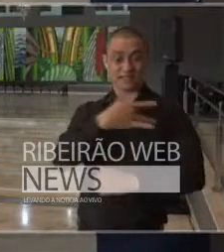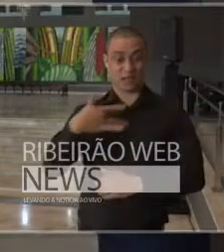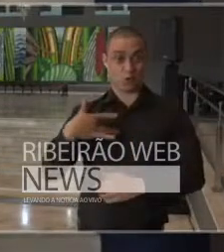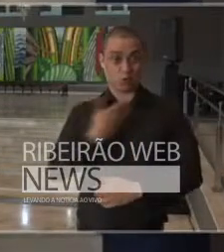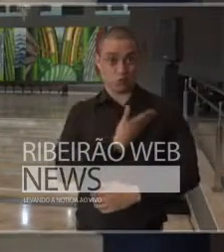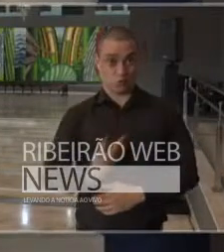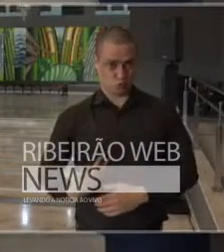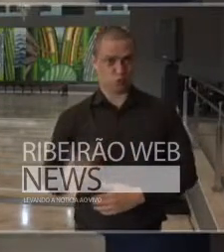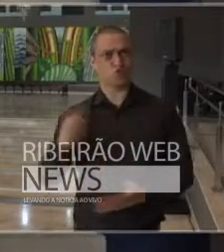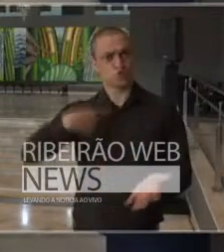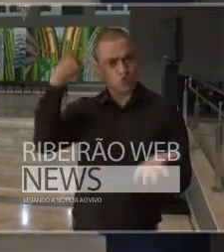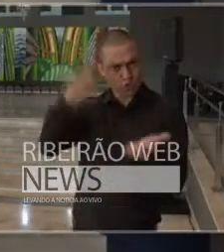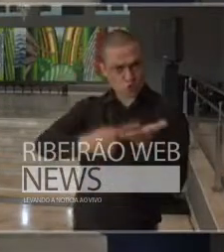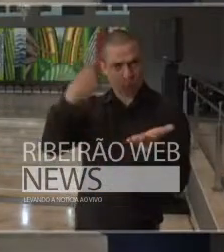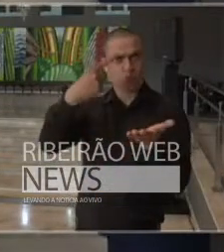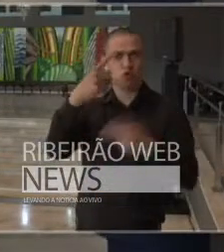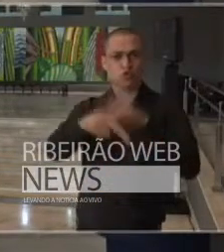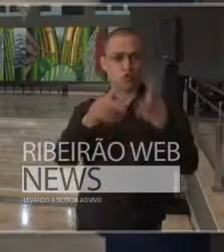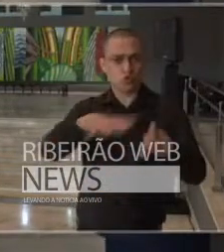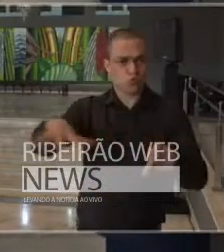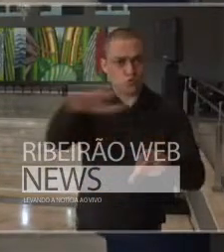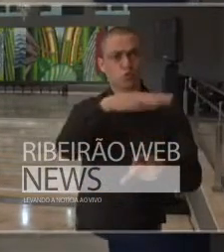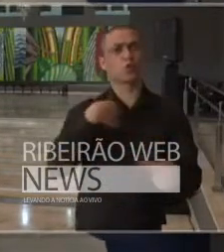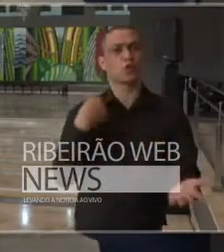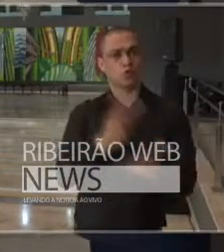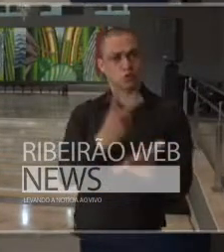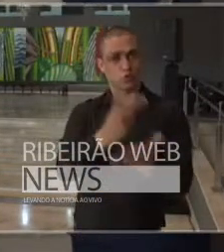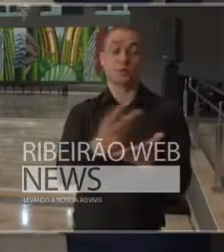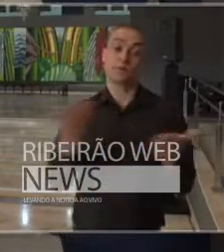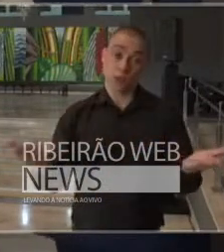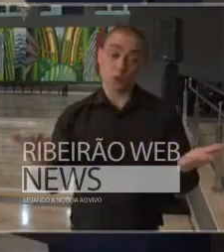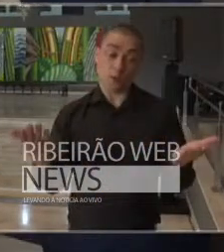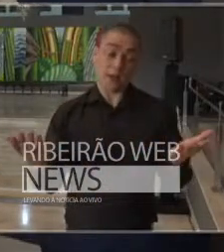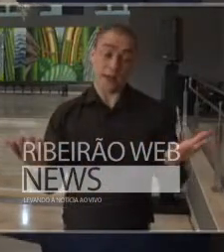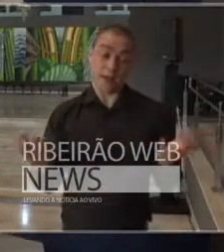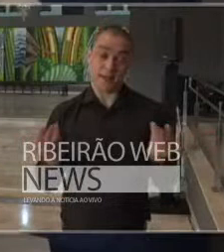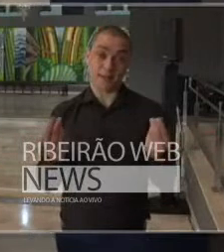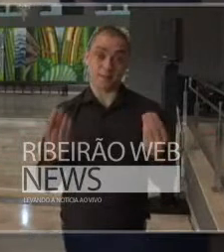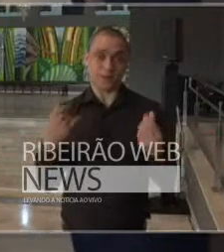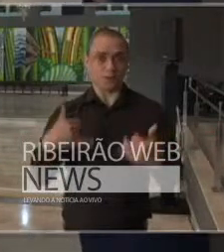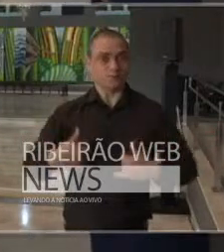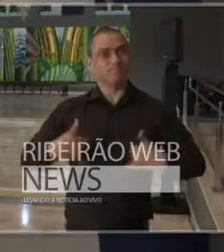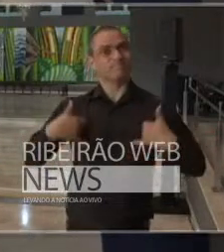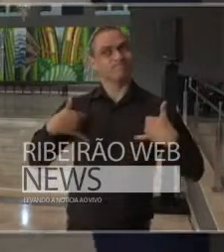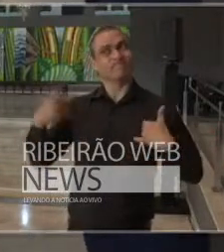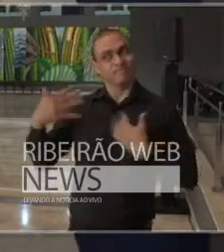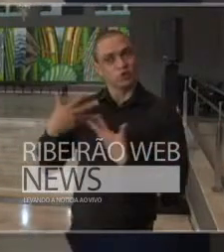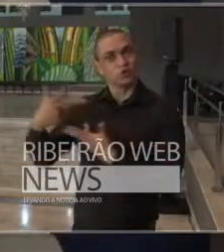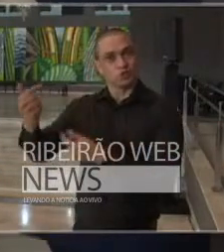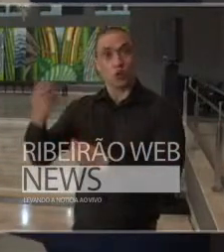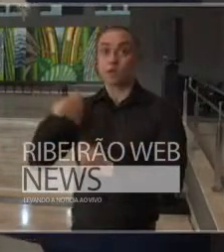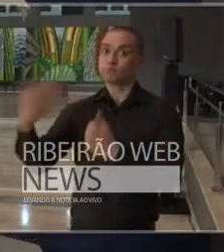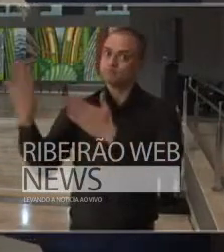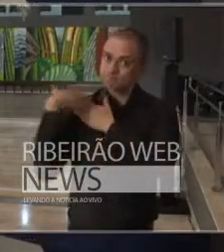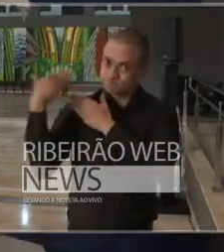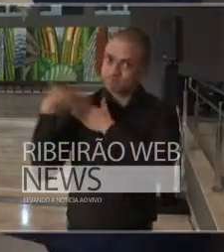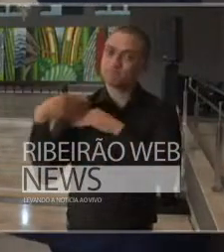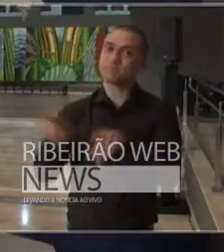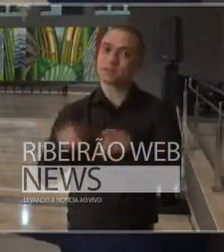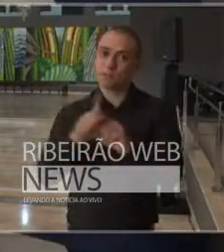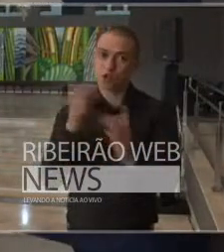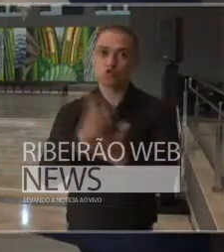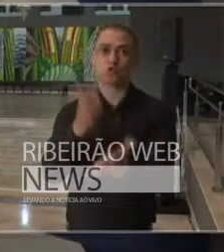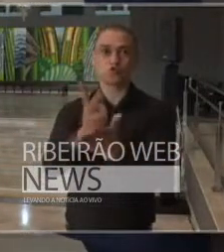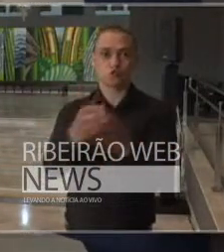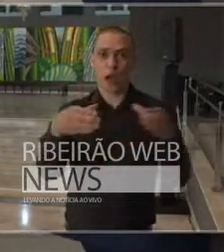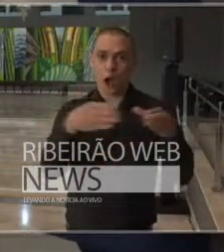comprometido com a saúde da população de São Paulo brasileira é realmente uma honra e uma responsabilidade enorme continuar